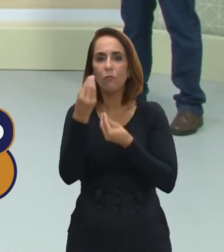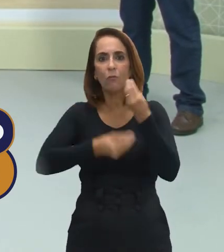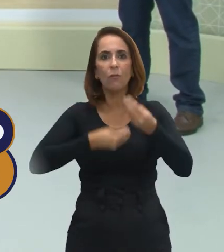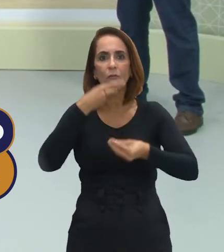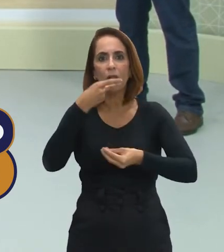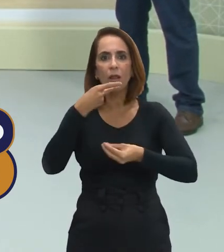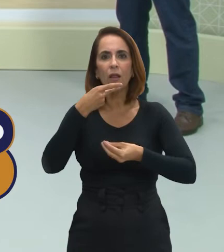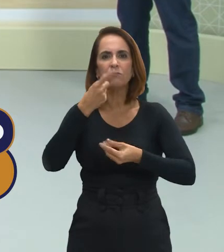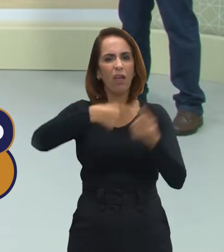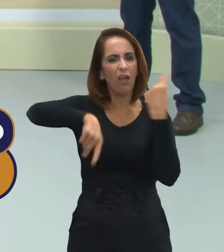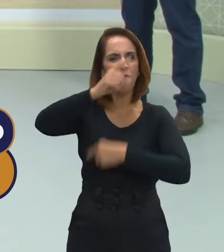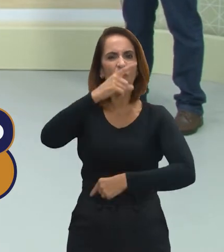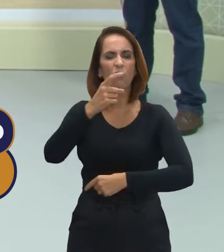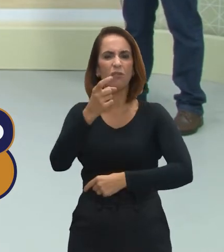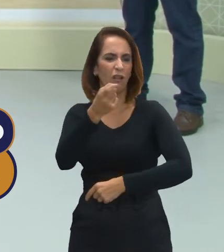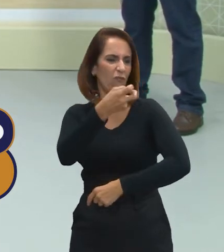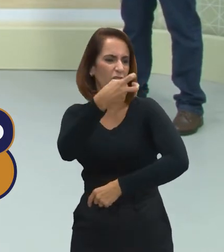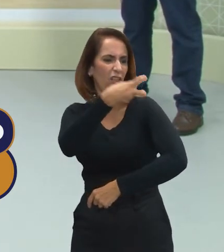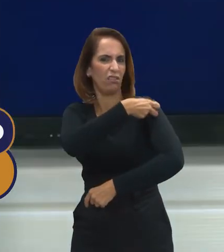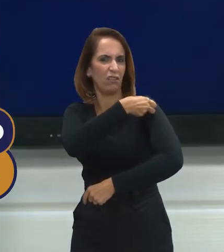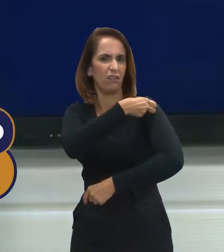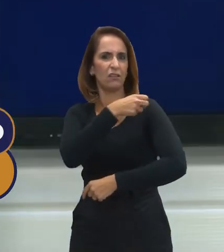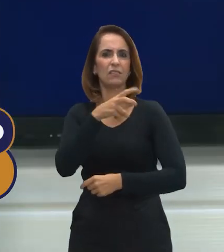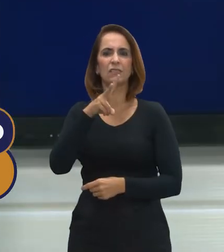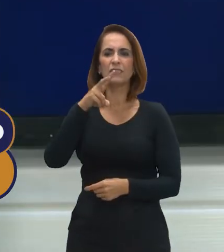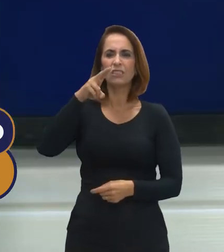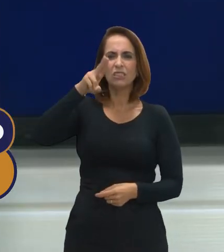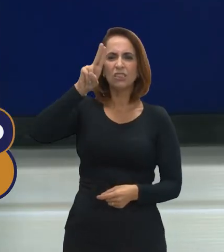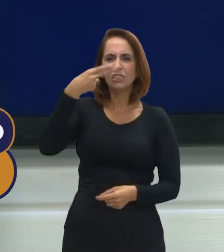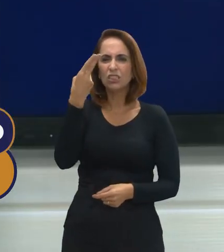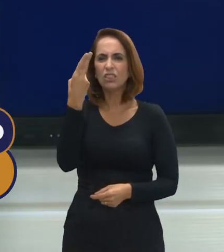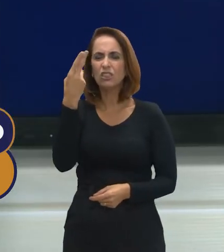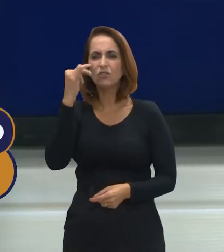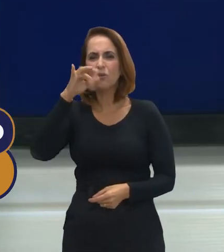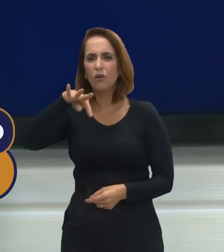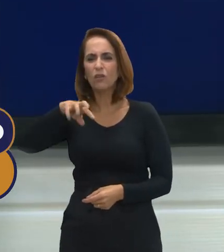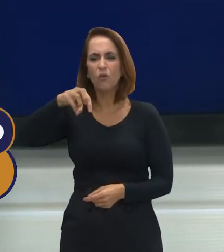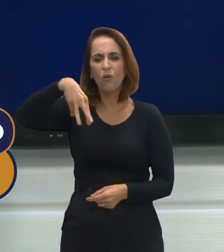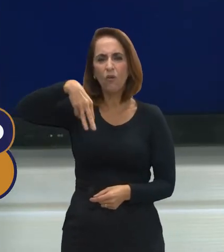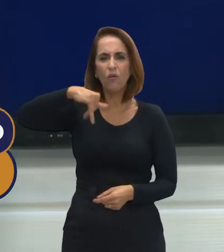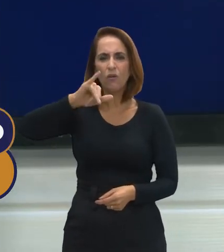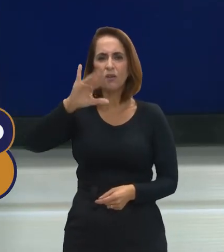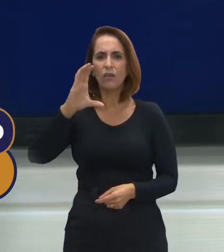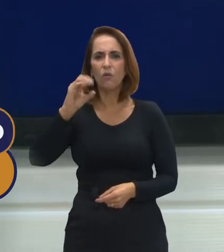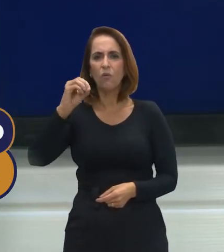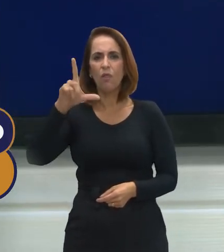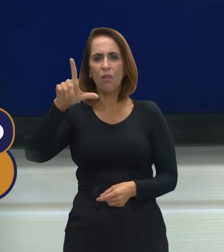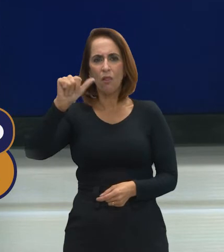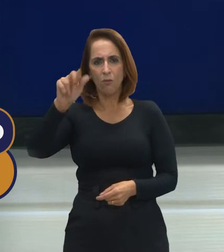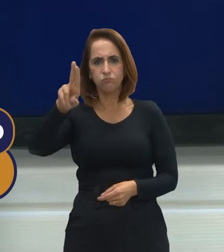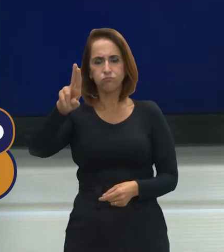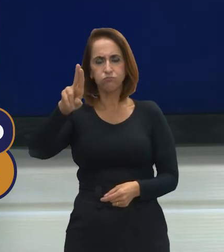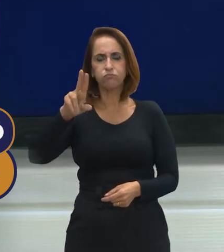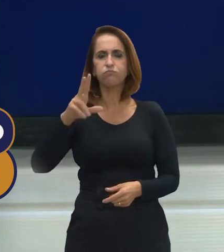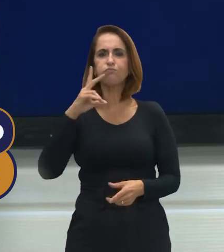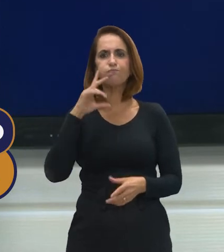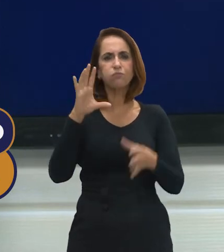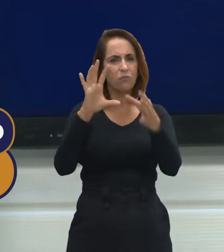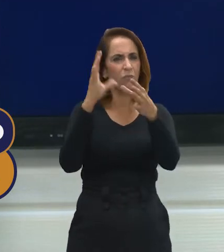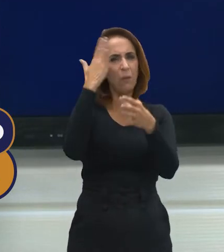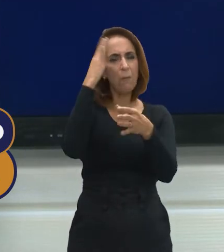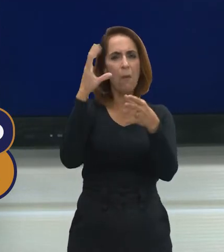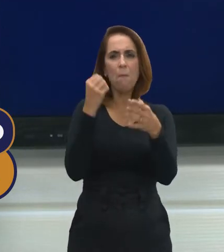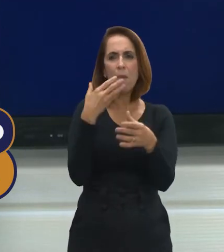estamos falando da revolta da vacina, que é do historiador Nicolau Chevchenko. Ele é muito importante para quem quer saber bem o